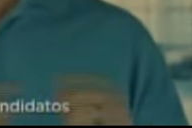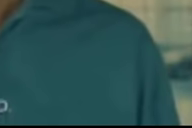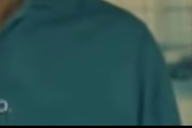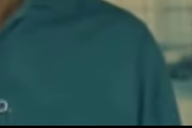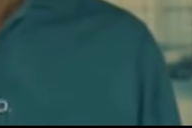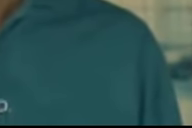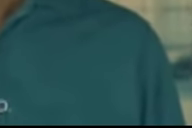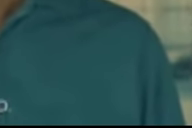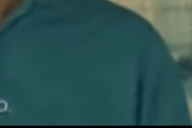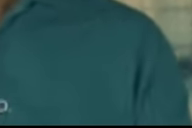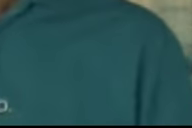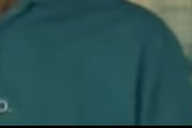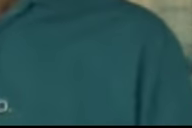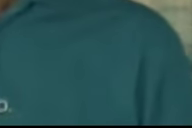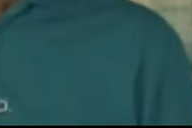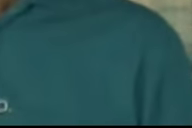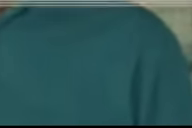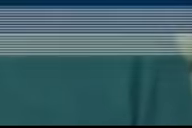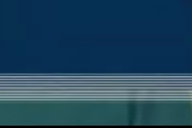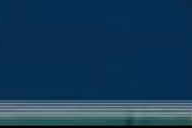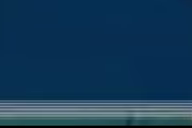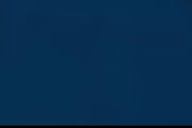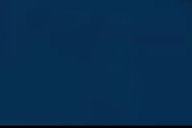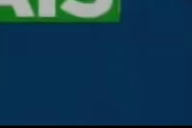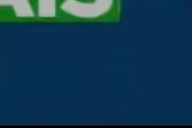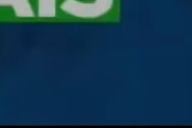candidatos a deputado federal do PSD.